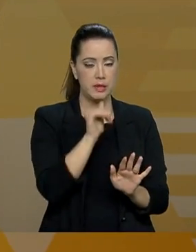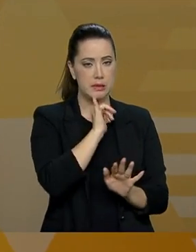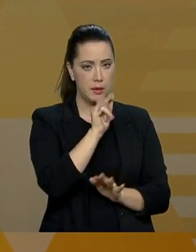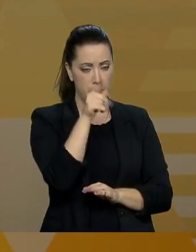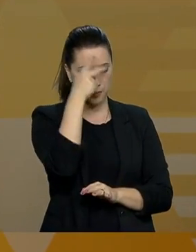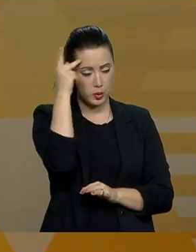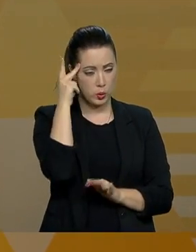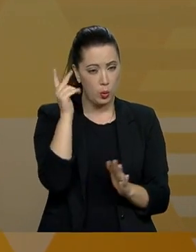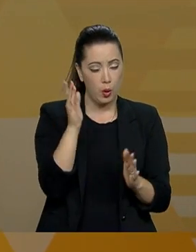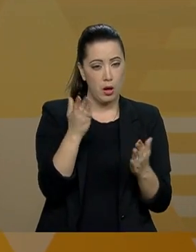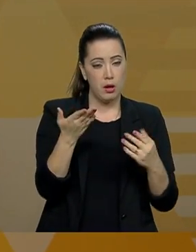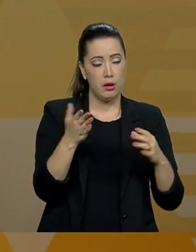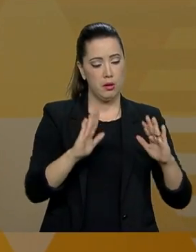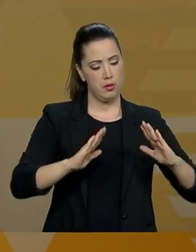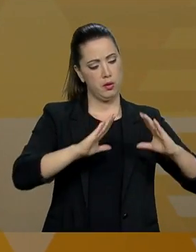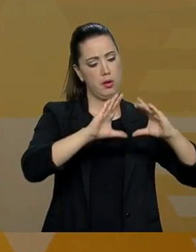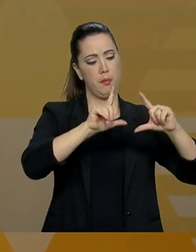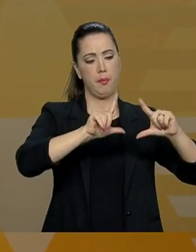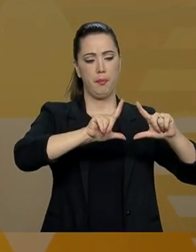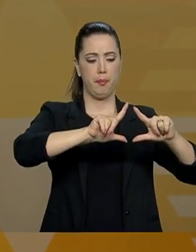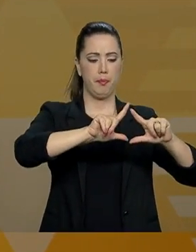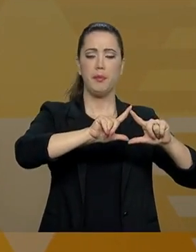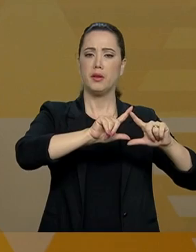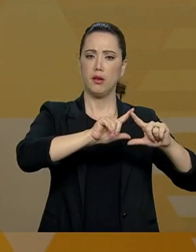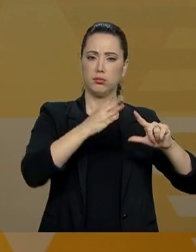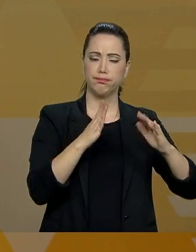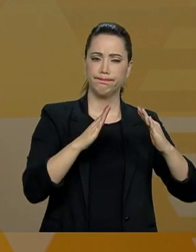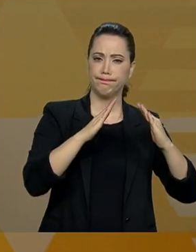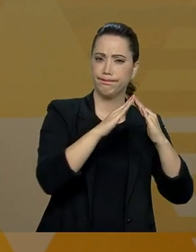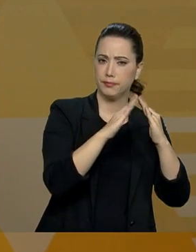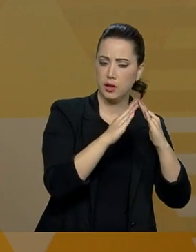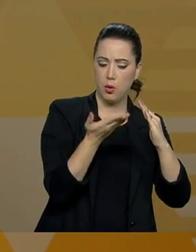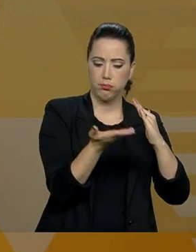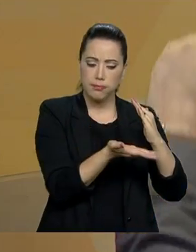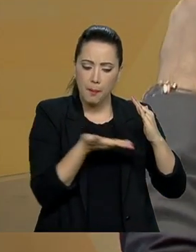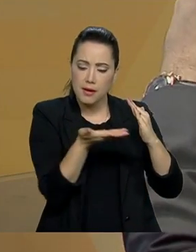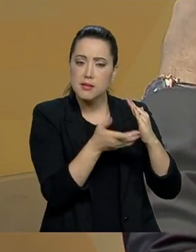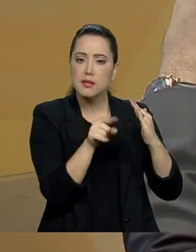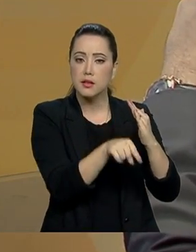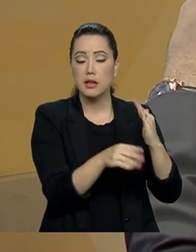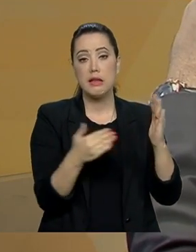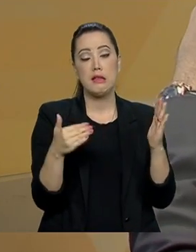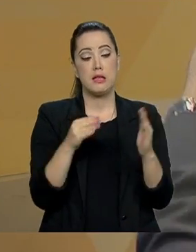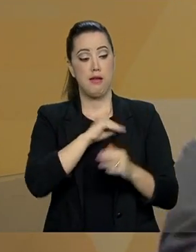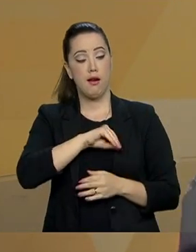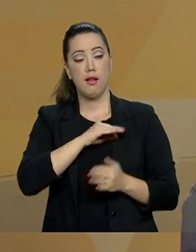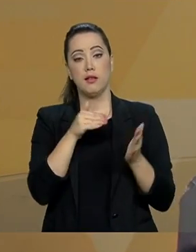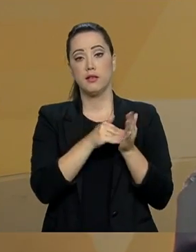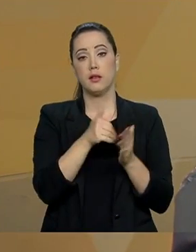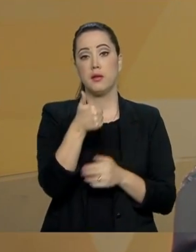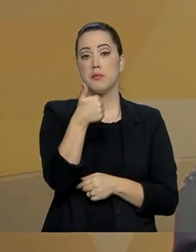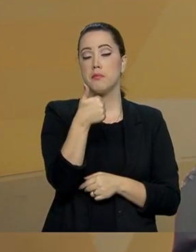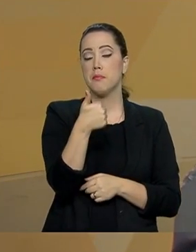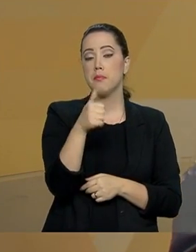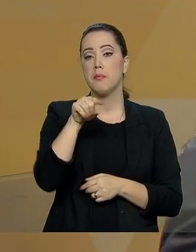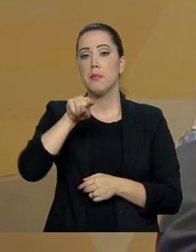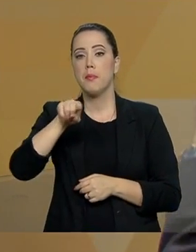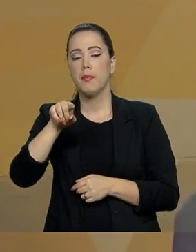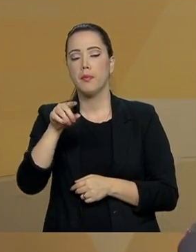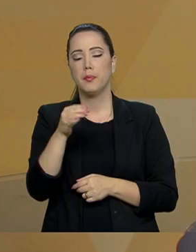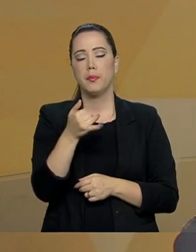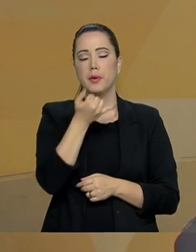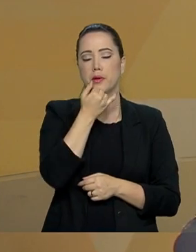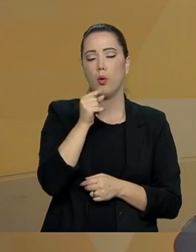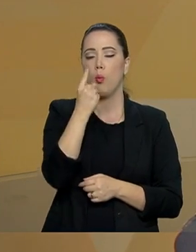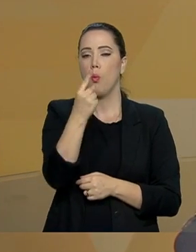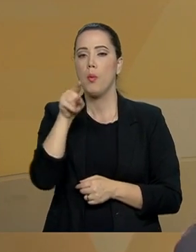da pirâmide, que ganha até 1.490 reais, essas pessoas vão ter uma redução da alíquota de 8